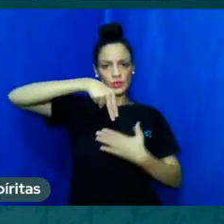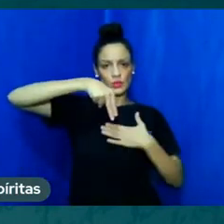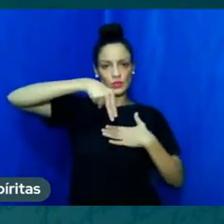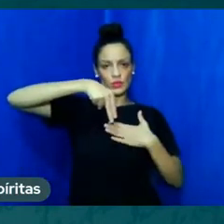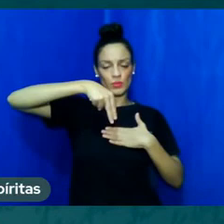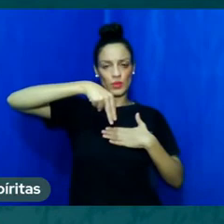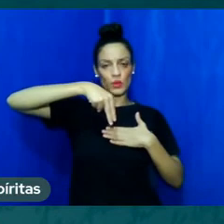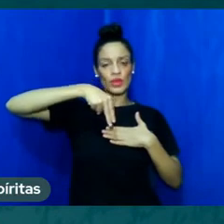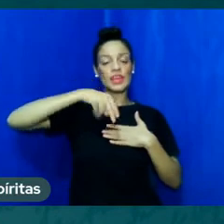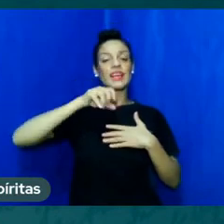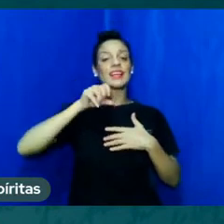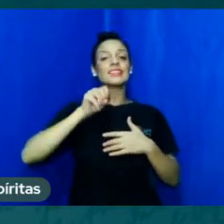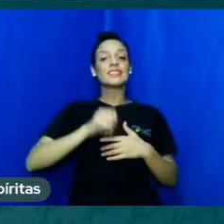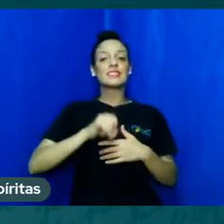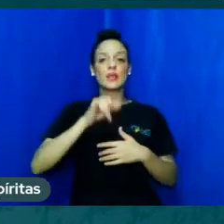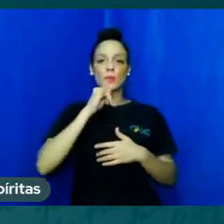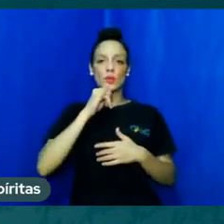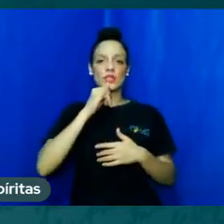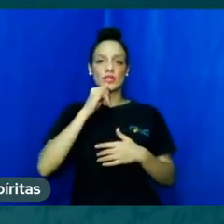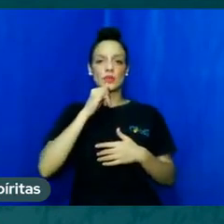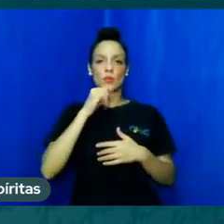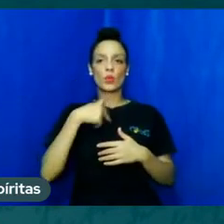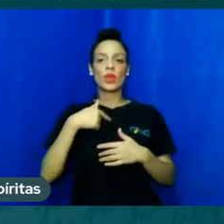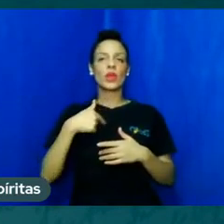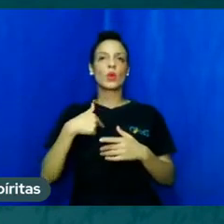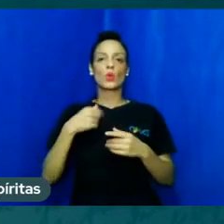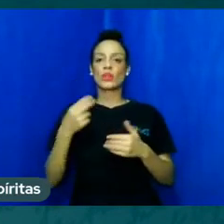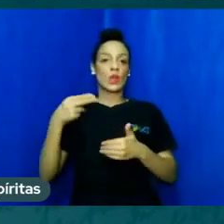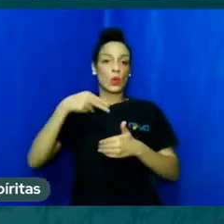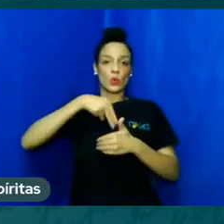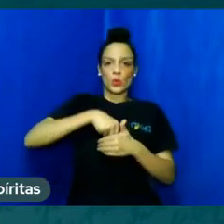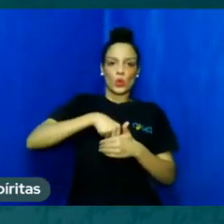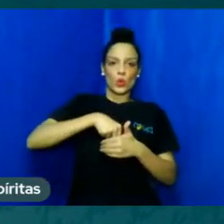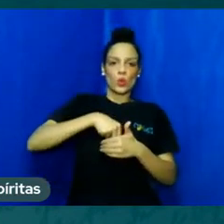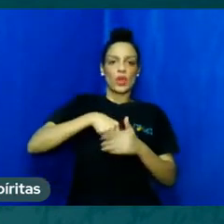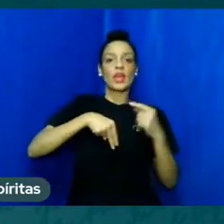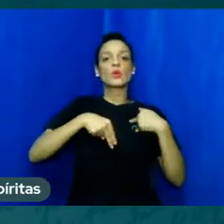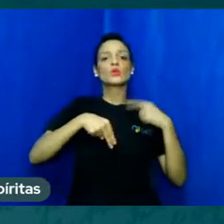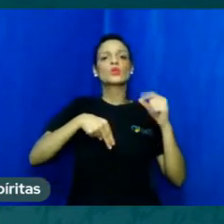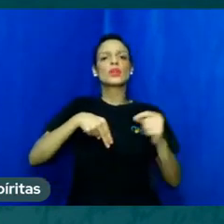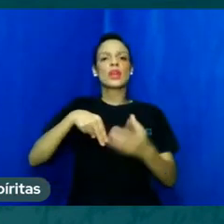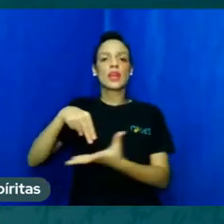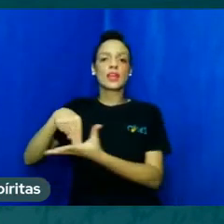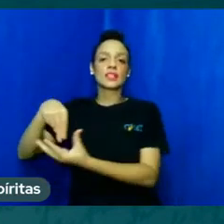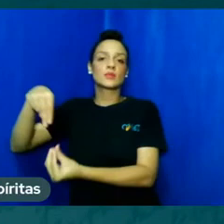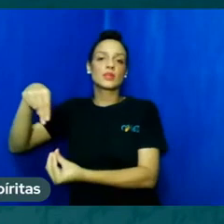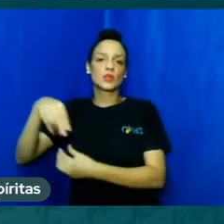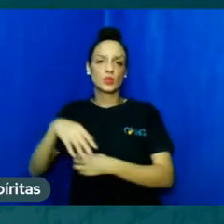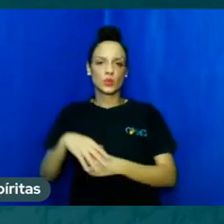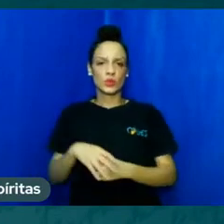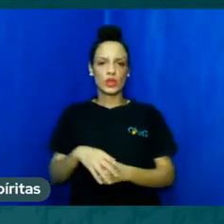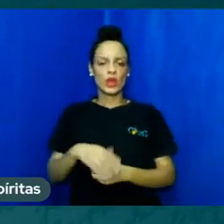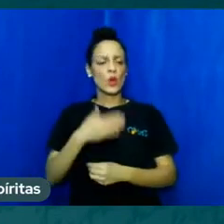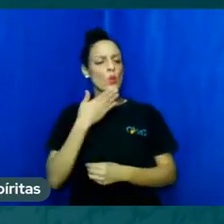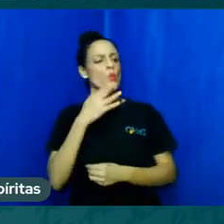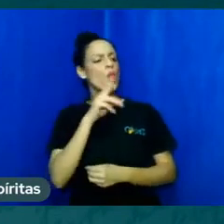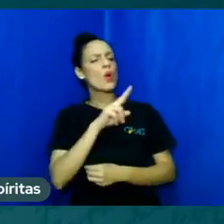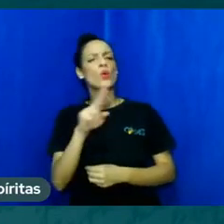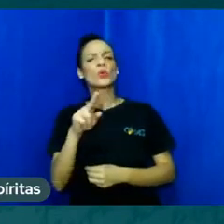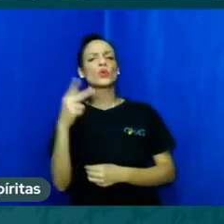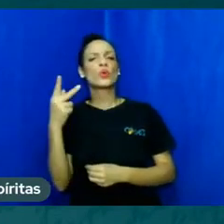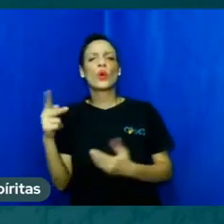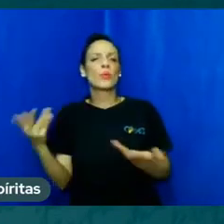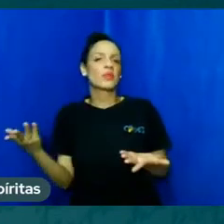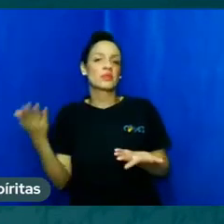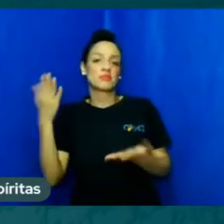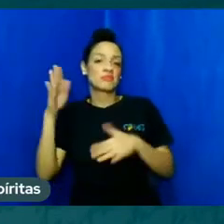quem eu sou, eu vou dizer eu sou o espírito. Como você se chama? Eu falo, depende. Depende como? De qual encarnação, a